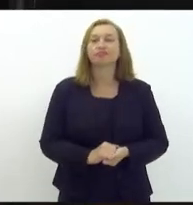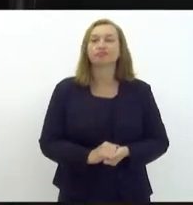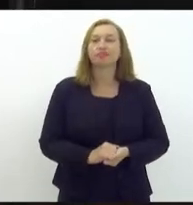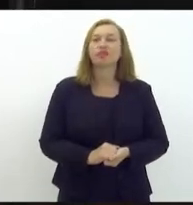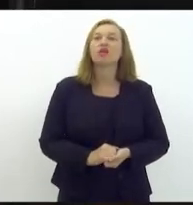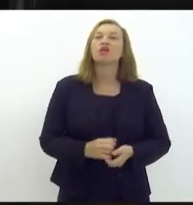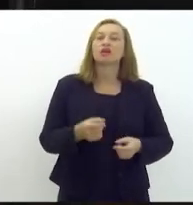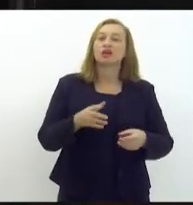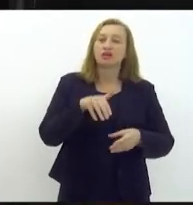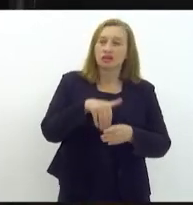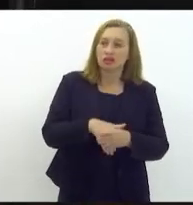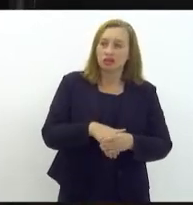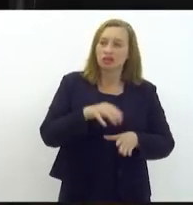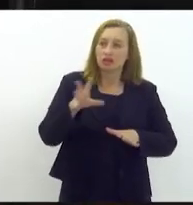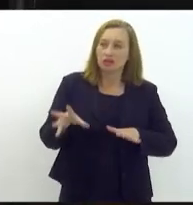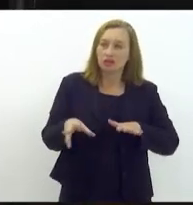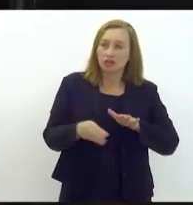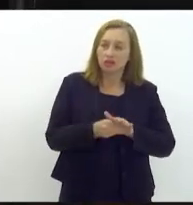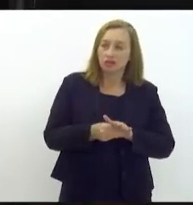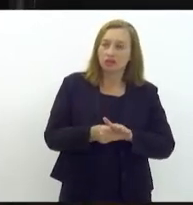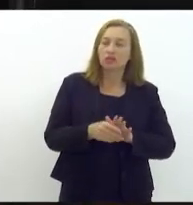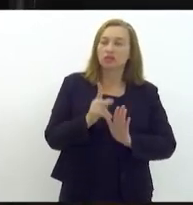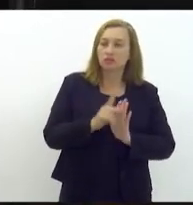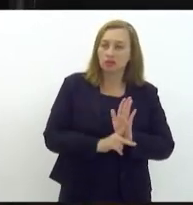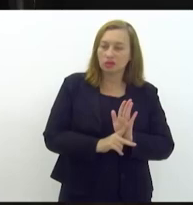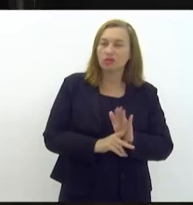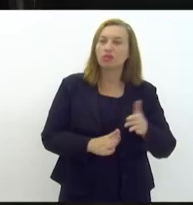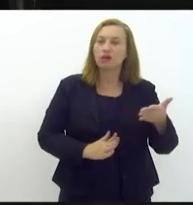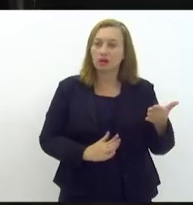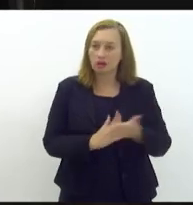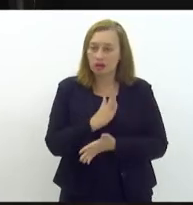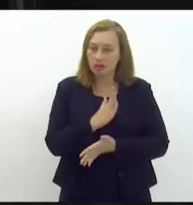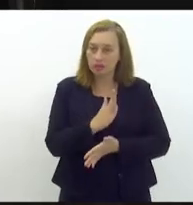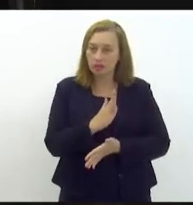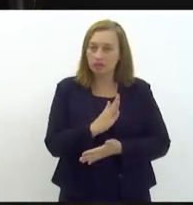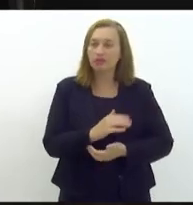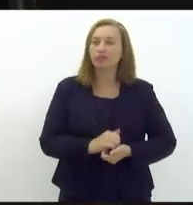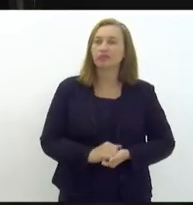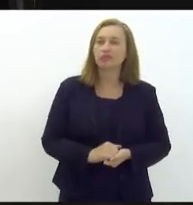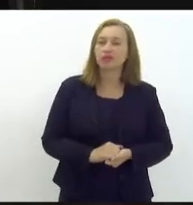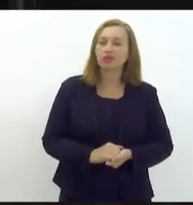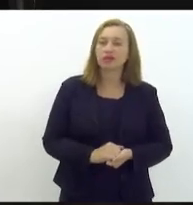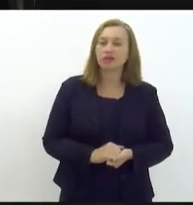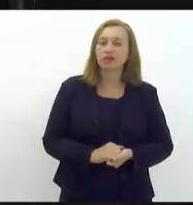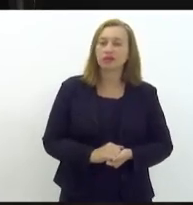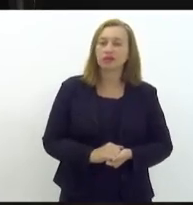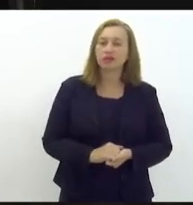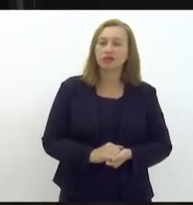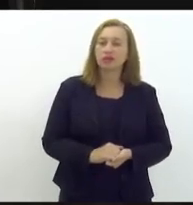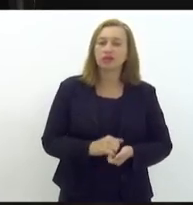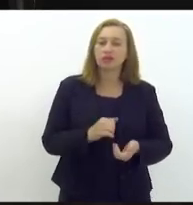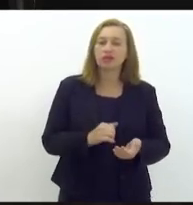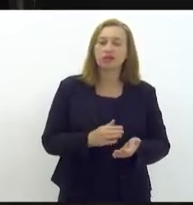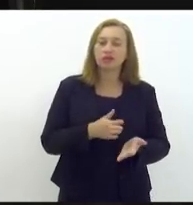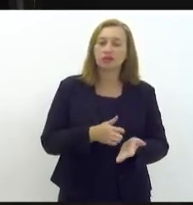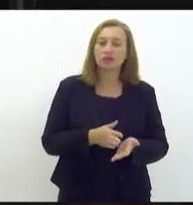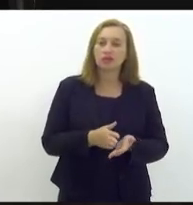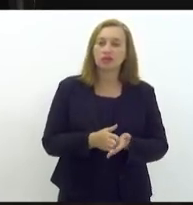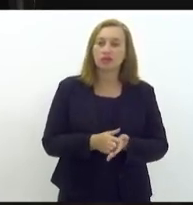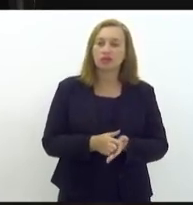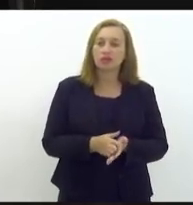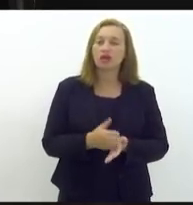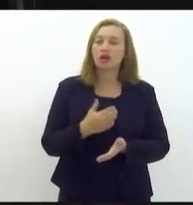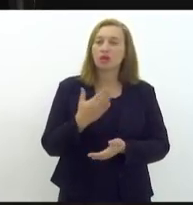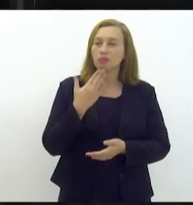Em votação, o projeto assim emendado. O senhor disse que aprova o permaneço como estão, aprovado. Vai para a redação do vencido. Já queria